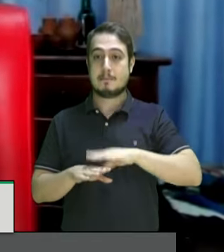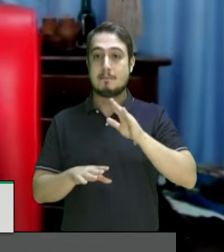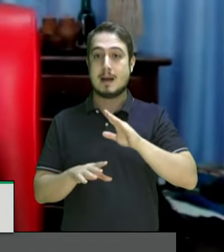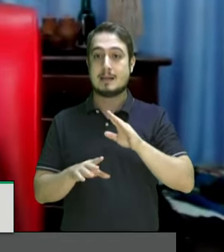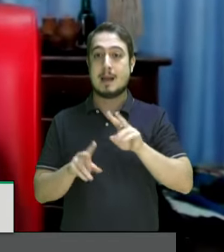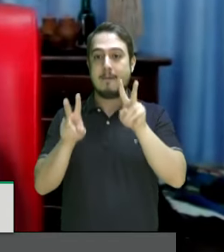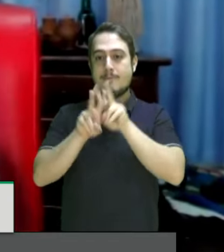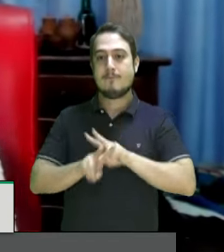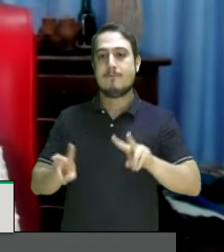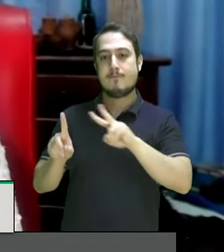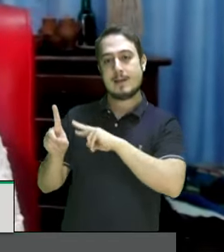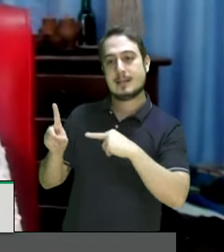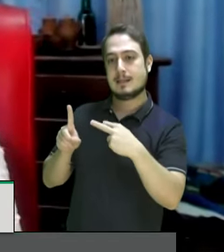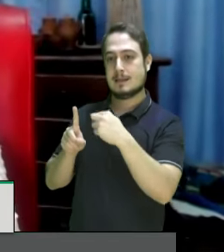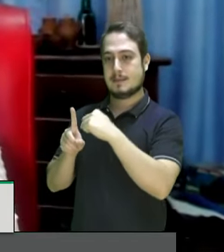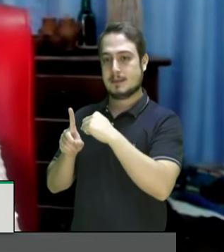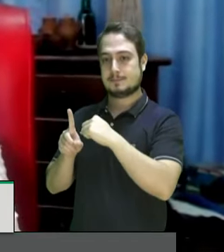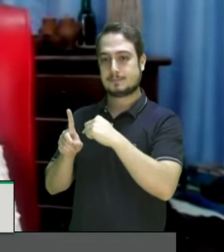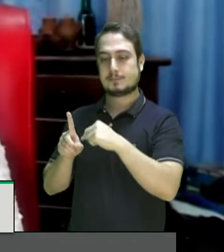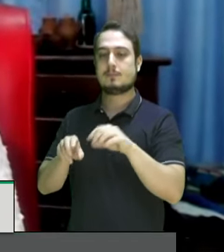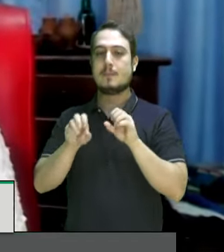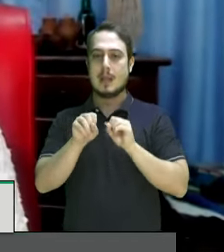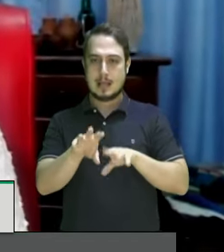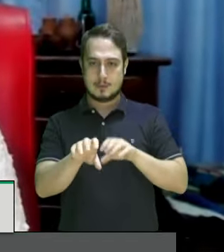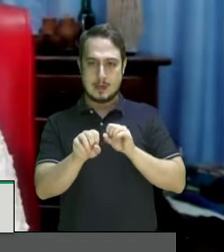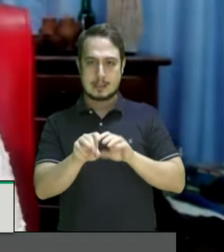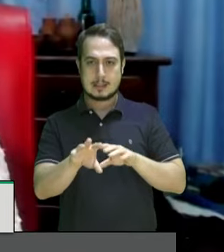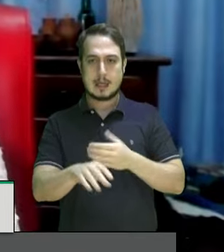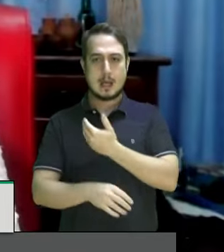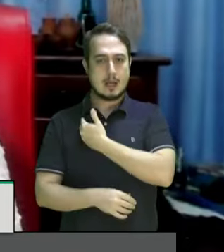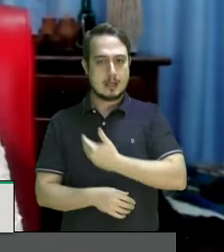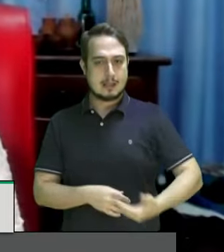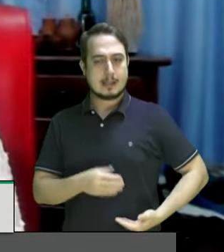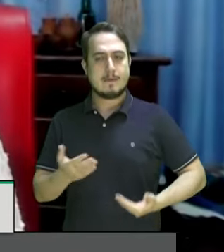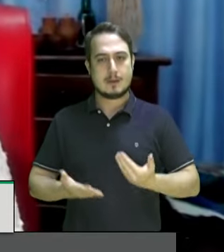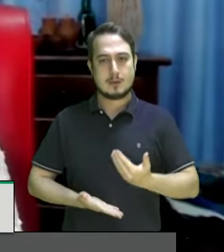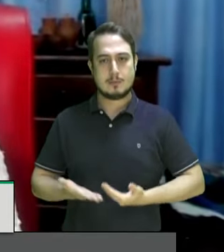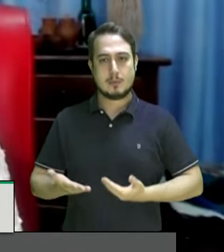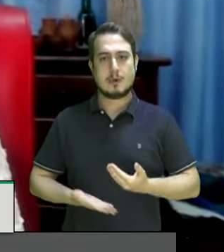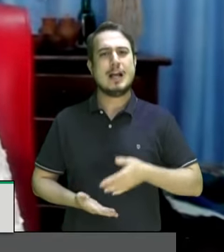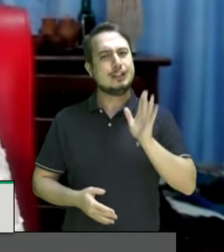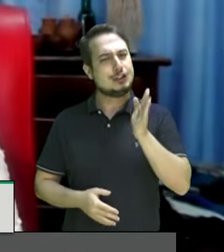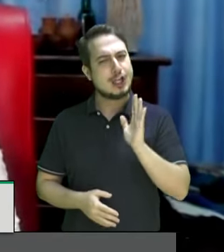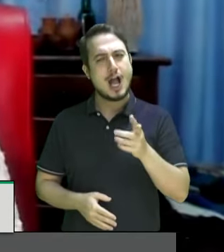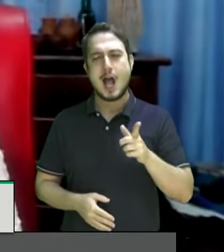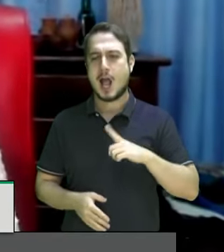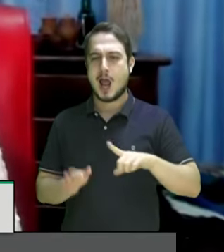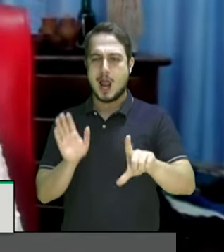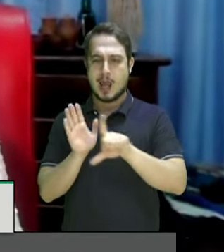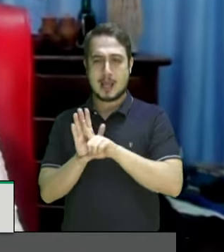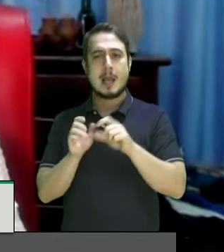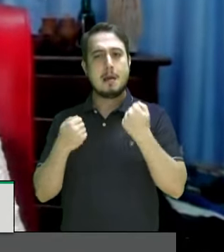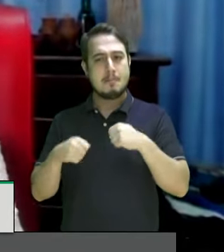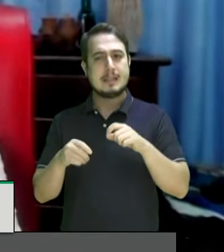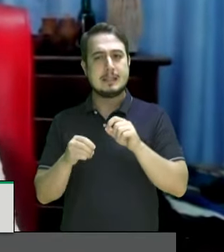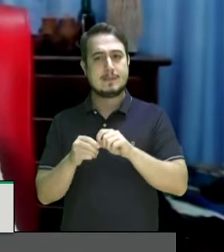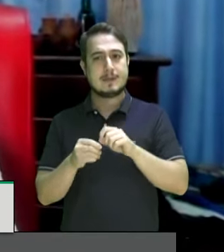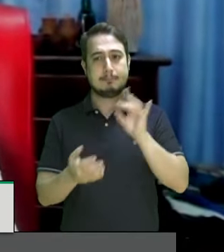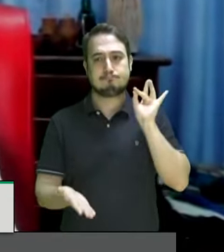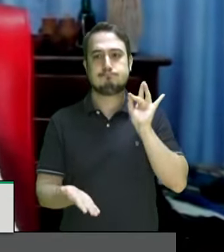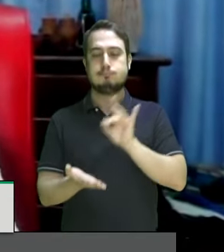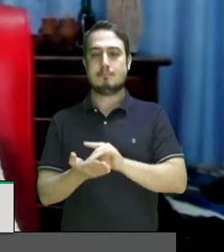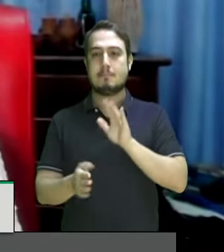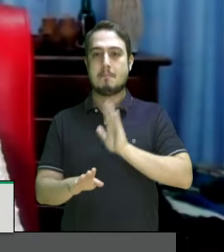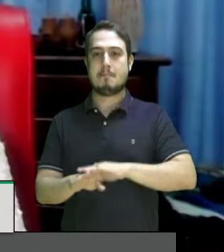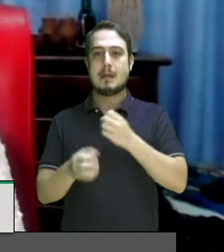visibilizadas então cota na educação e no serviço público a gente tem que reafirmar isso já é lei é preciso fazer com que essa lei se torne mais